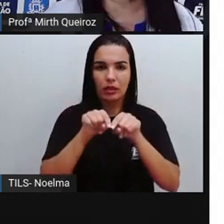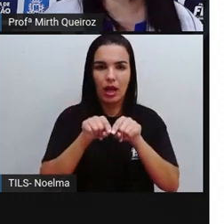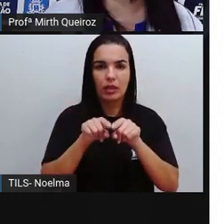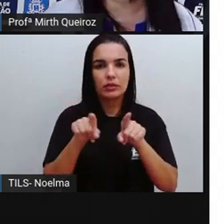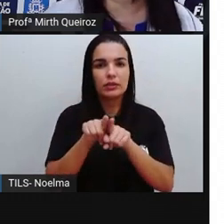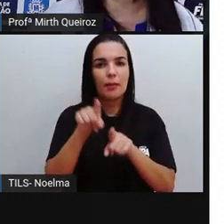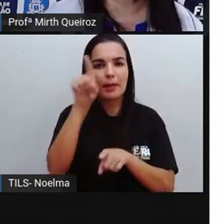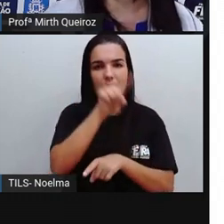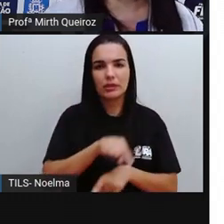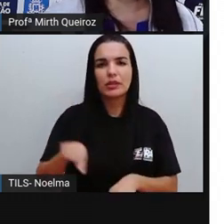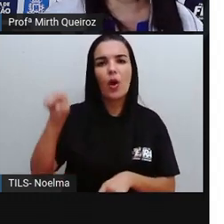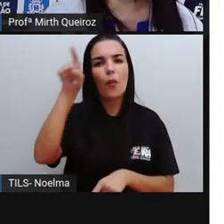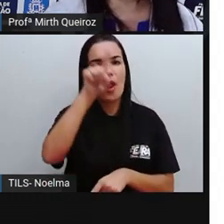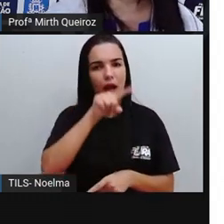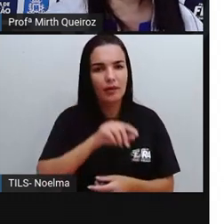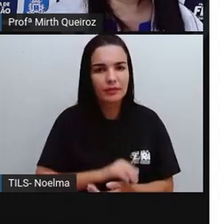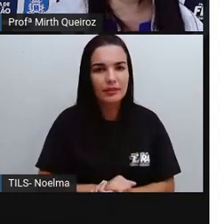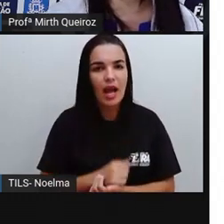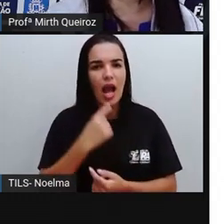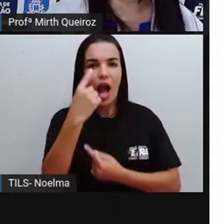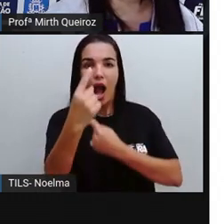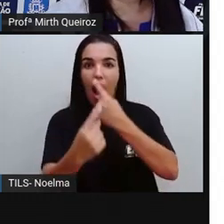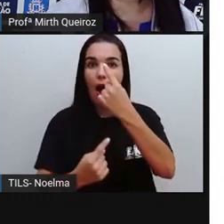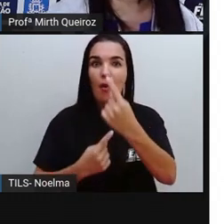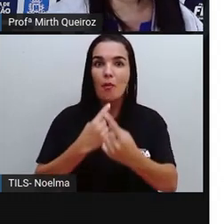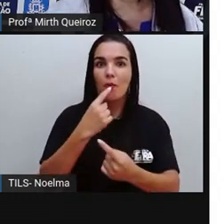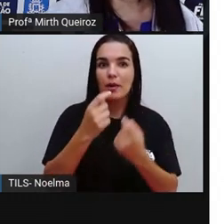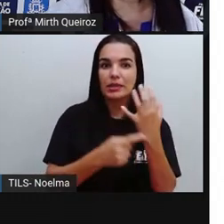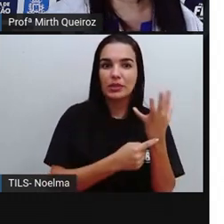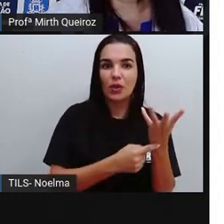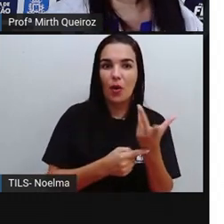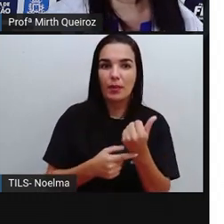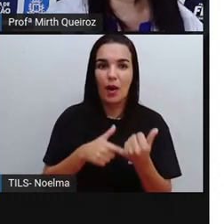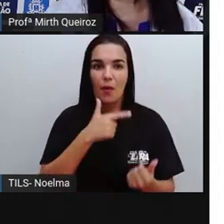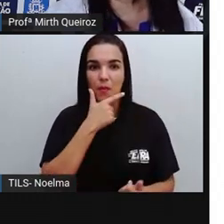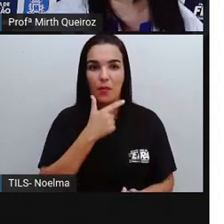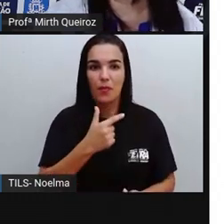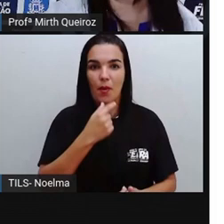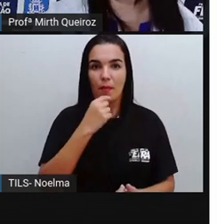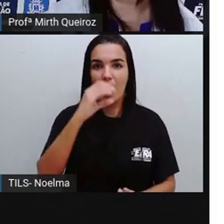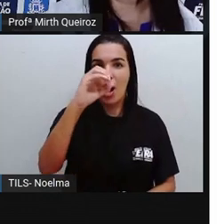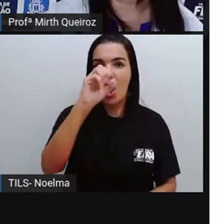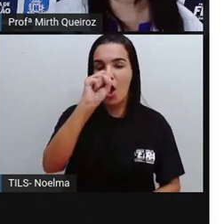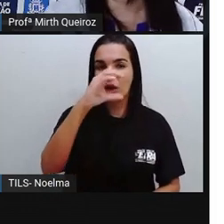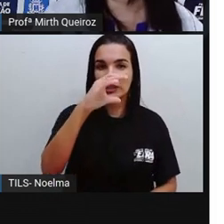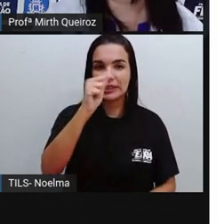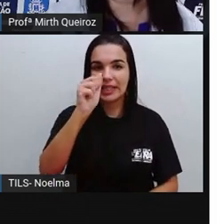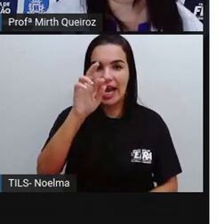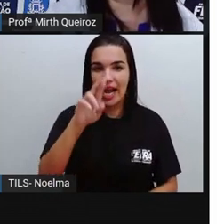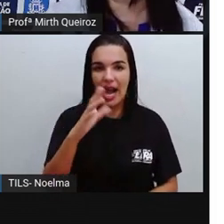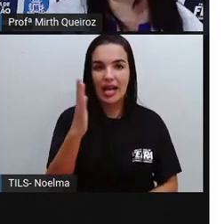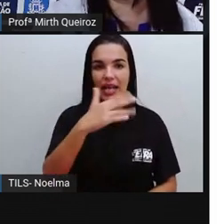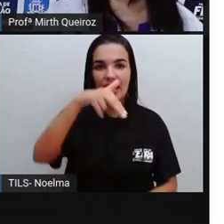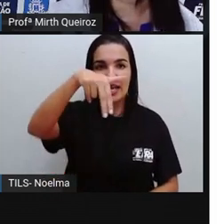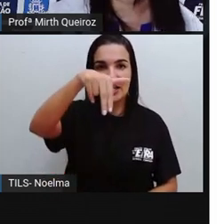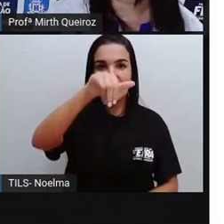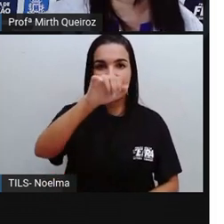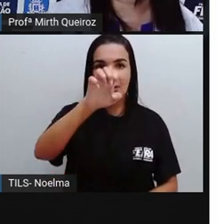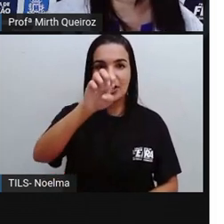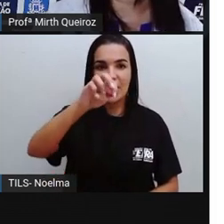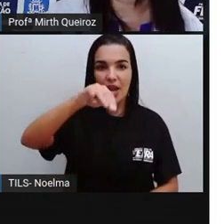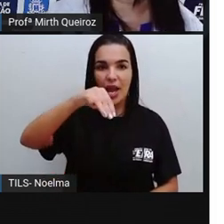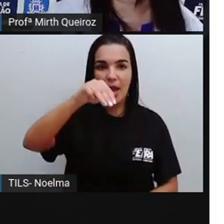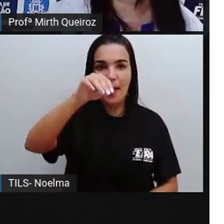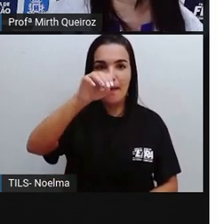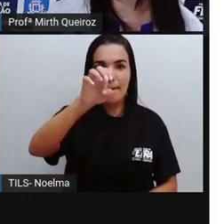circulares na arte. E algumas das obras do arquiteto Oscar, que foi